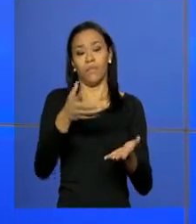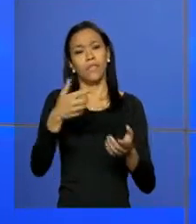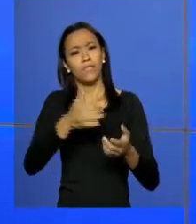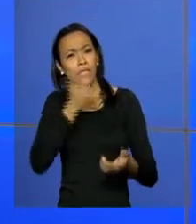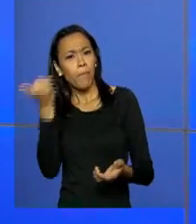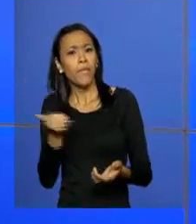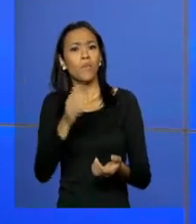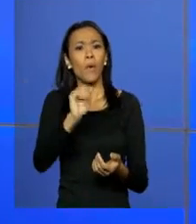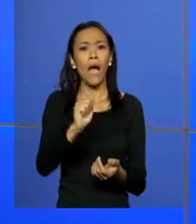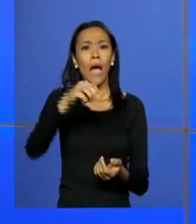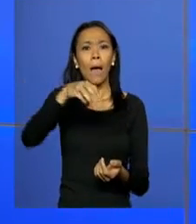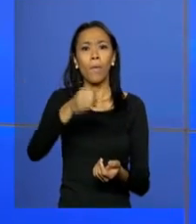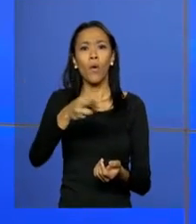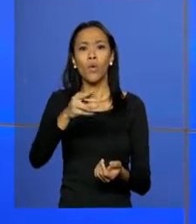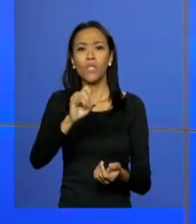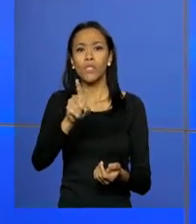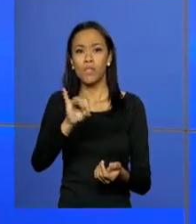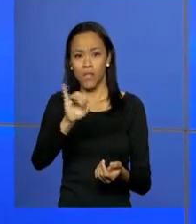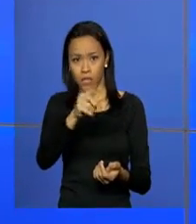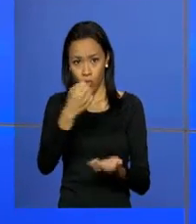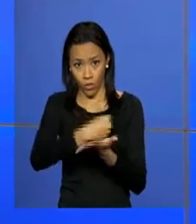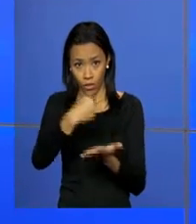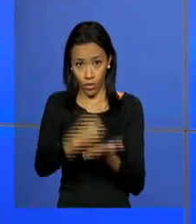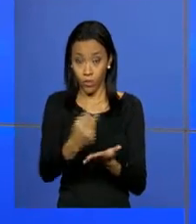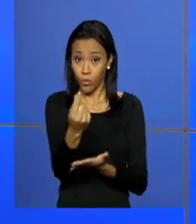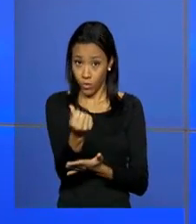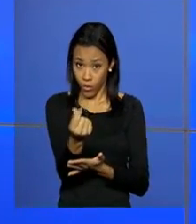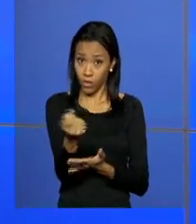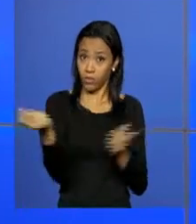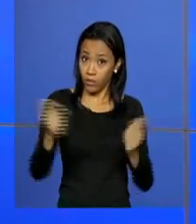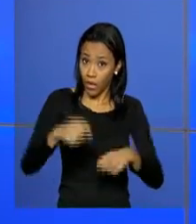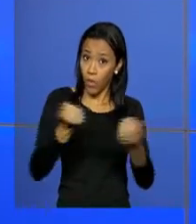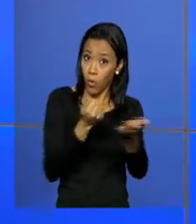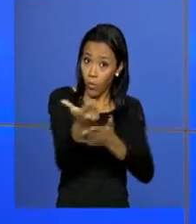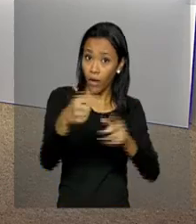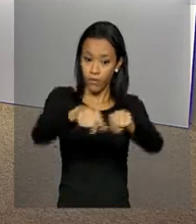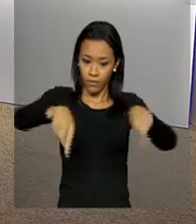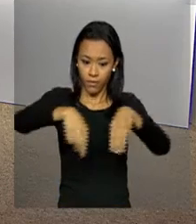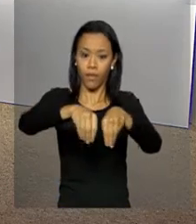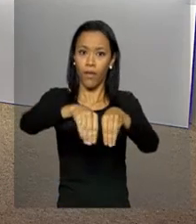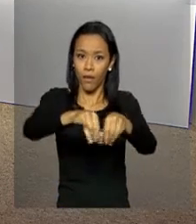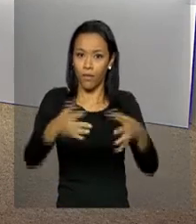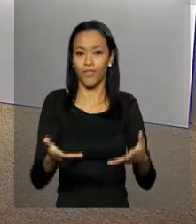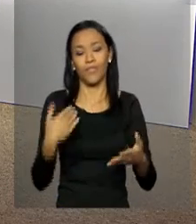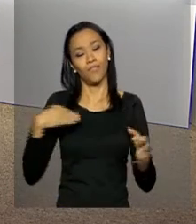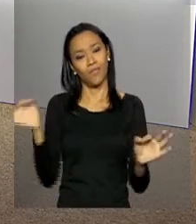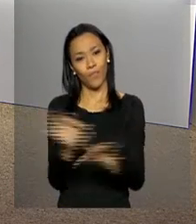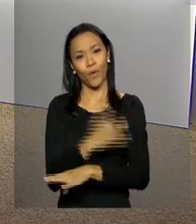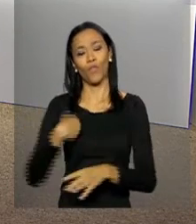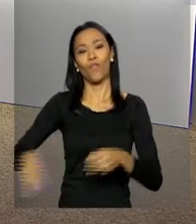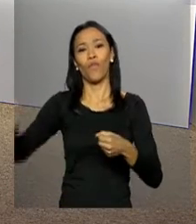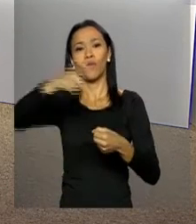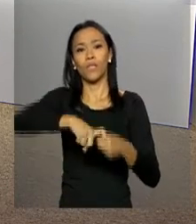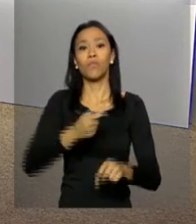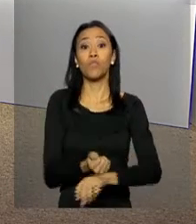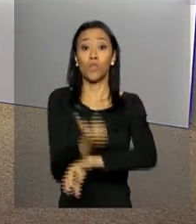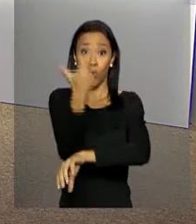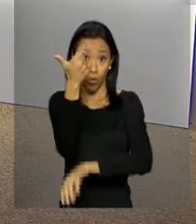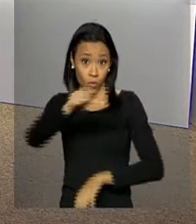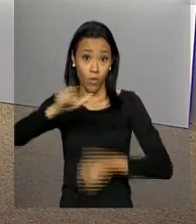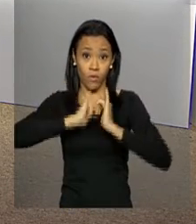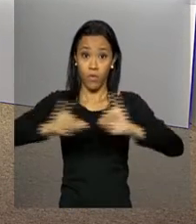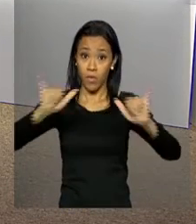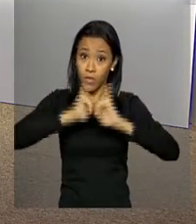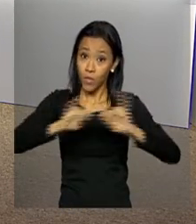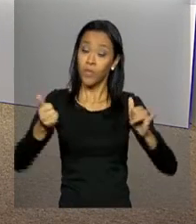amortização contratado. O dinheiro também pode ser usado para compra de terrenos. Nós ficamos por aqui. Voltamos ao meio-dia com outras